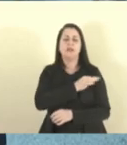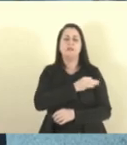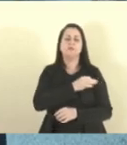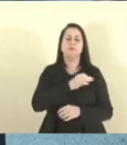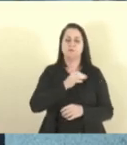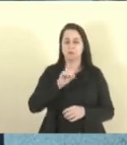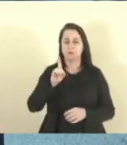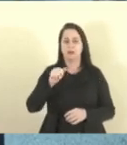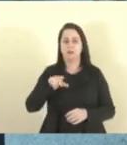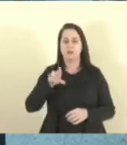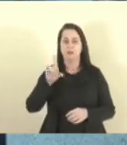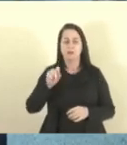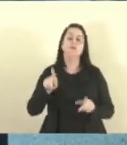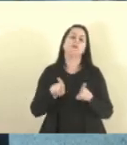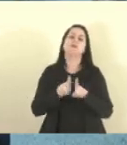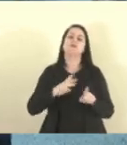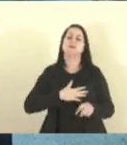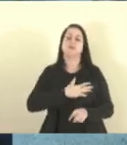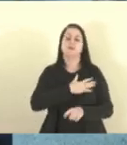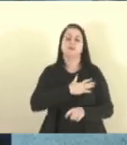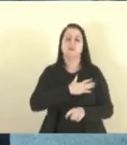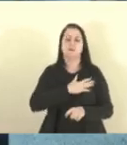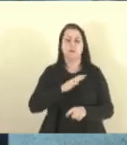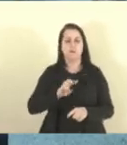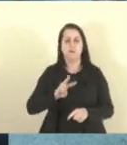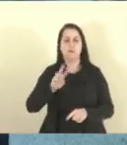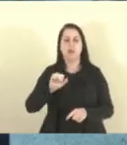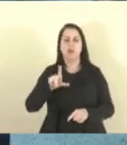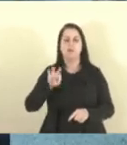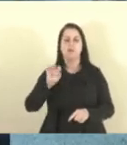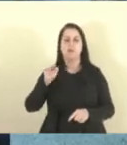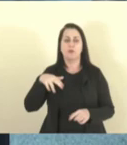Deputado Coronel Wellington, na Comissão de Finanças.